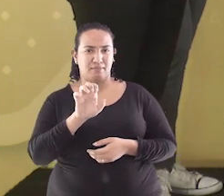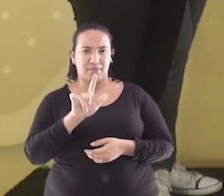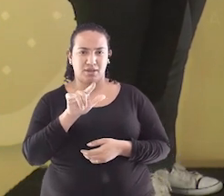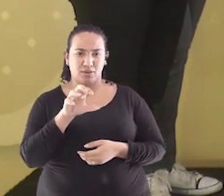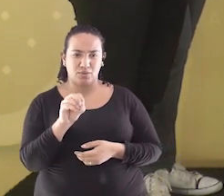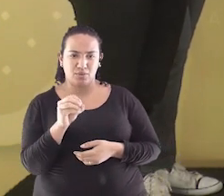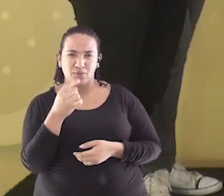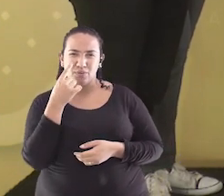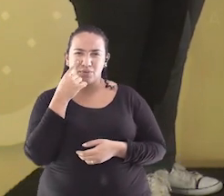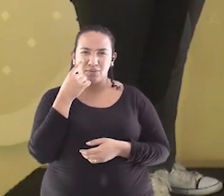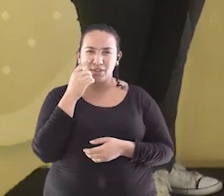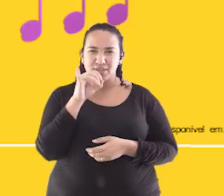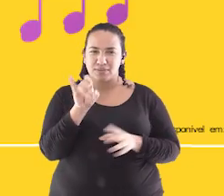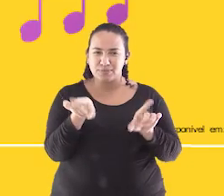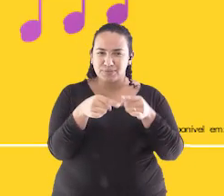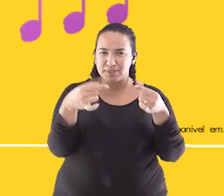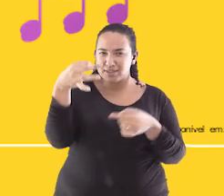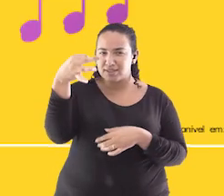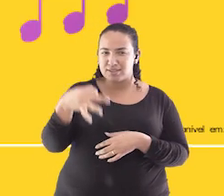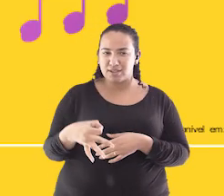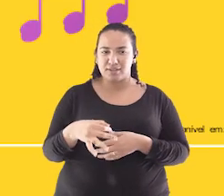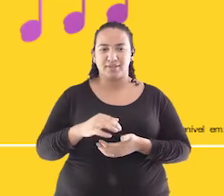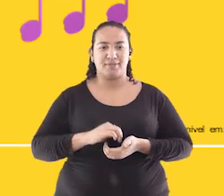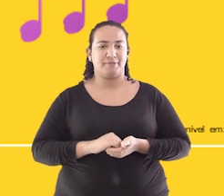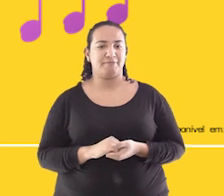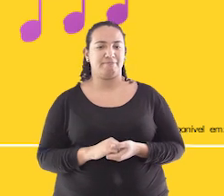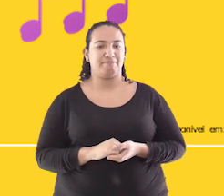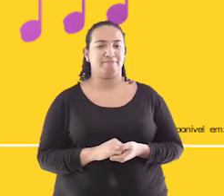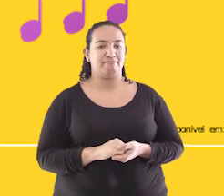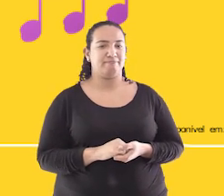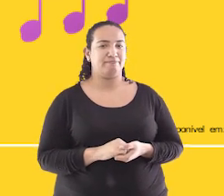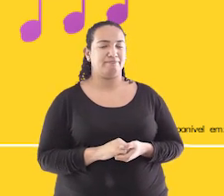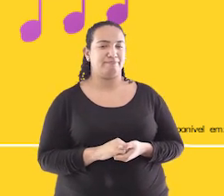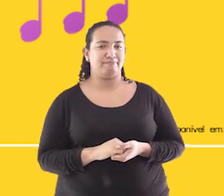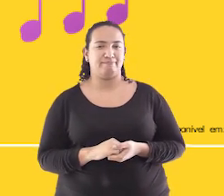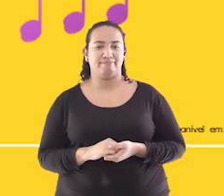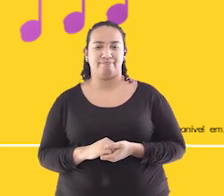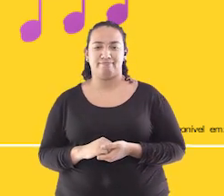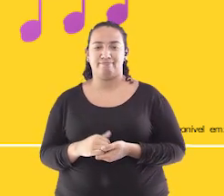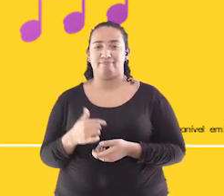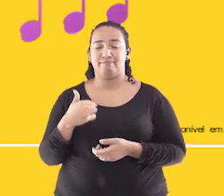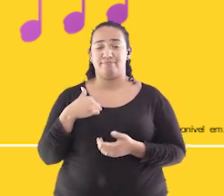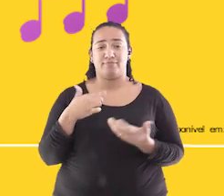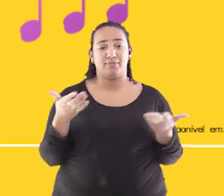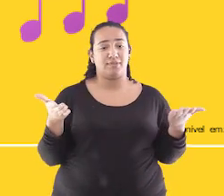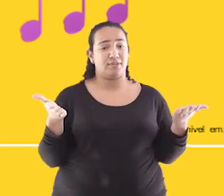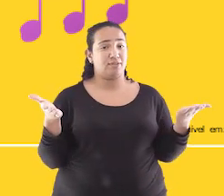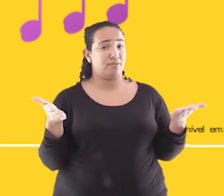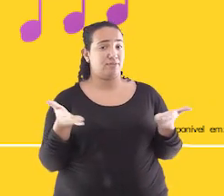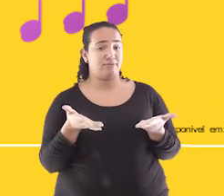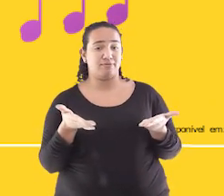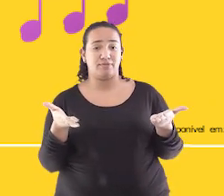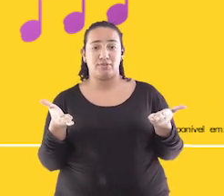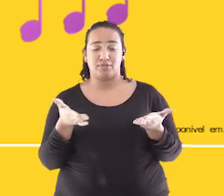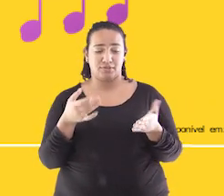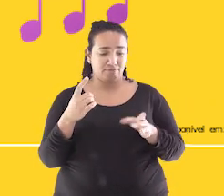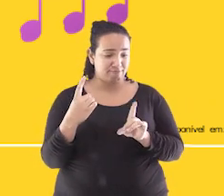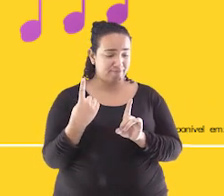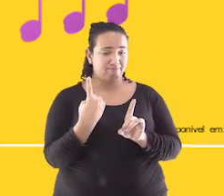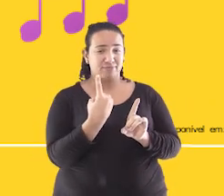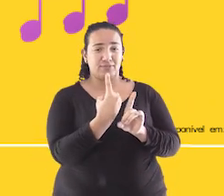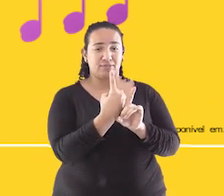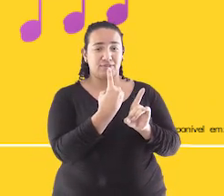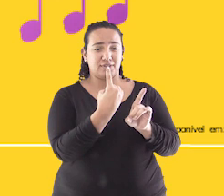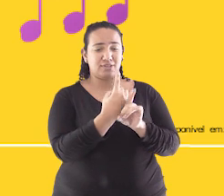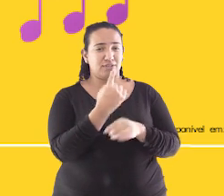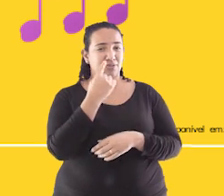cabelo ou Fabrício? E hoje que eu encontrei Me deixou mais triste O